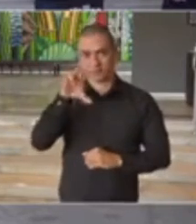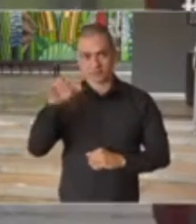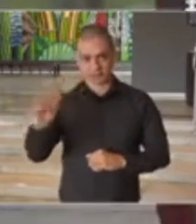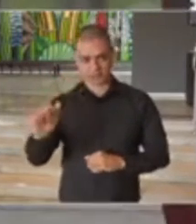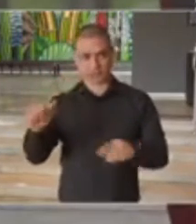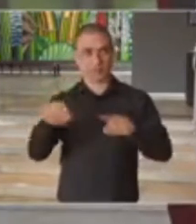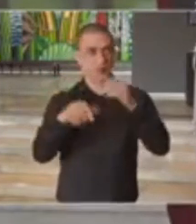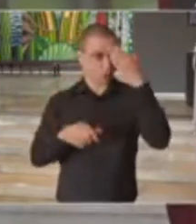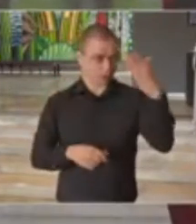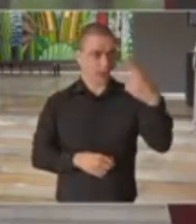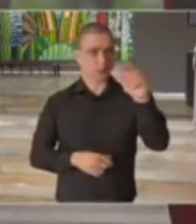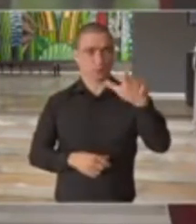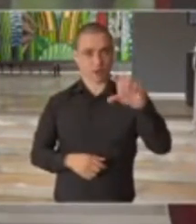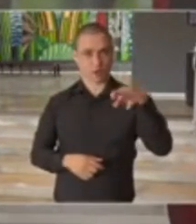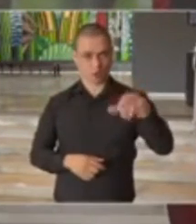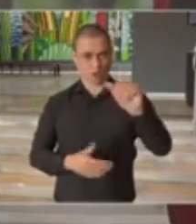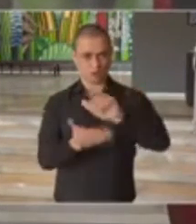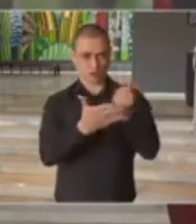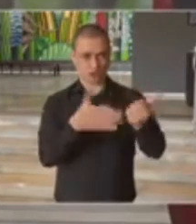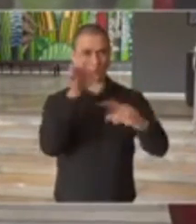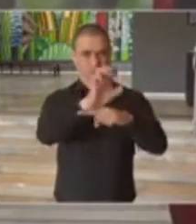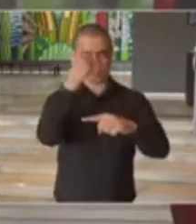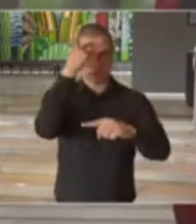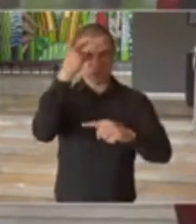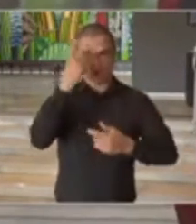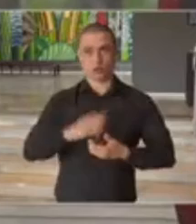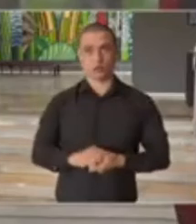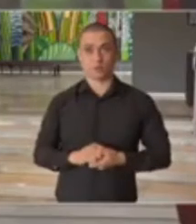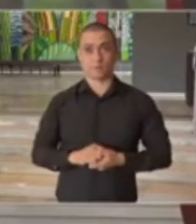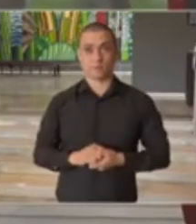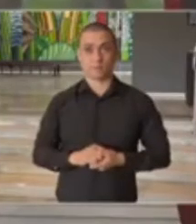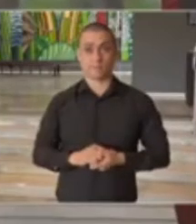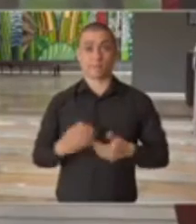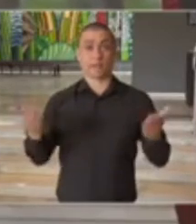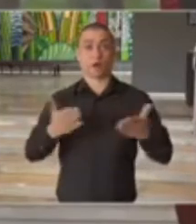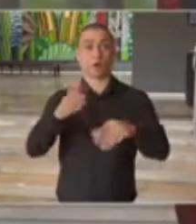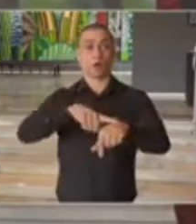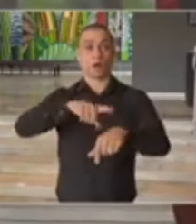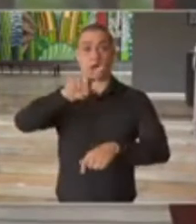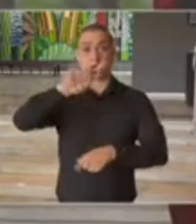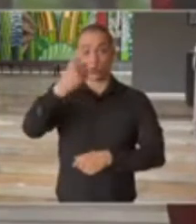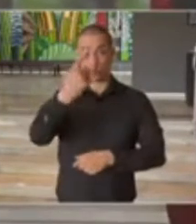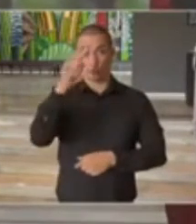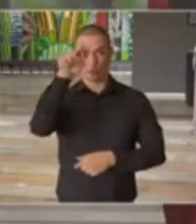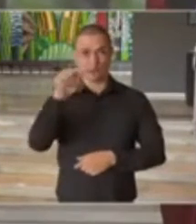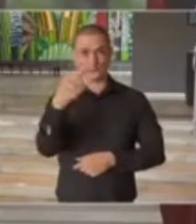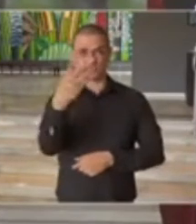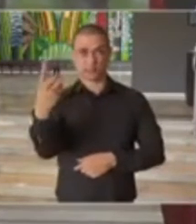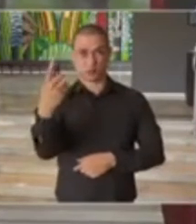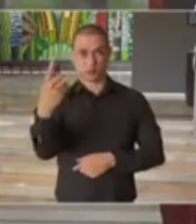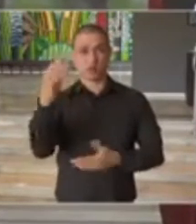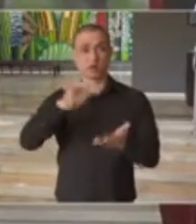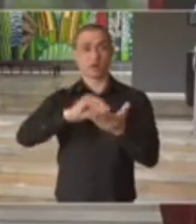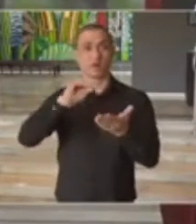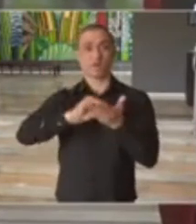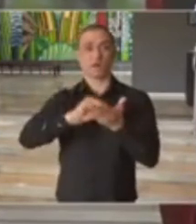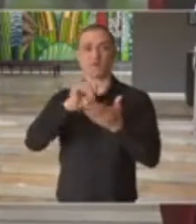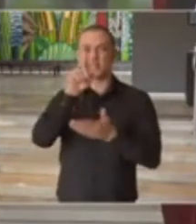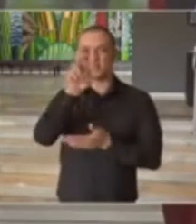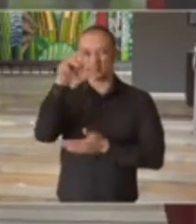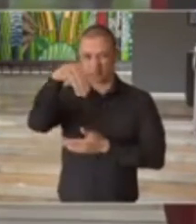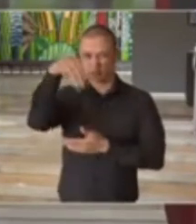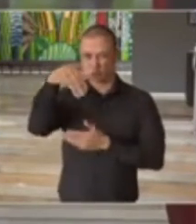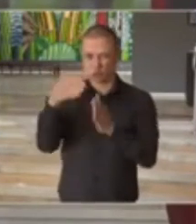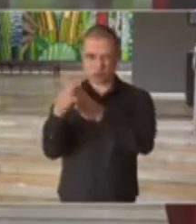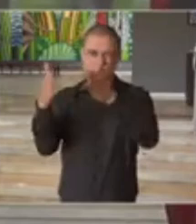Obrigado, Paloma Cotes, do Jornal Estado de São Paulo. Nós agora são 13 horas e 31 minutos, vamos ter mais 15 minutos aqui